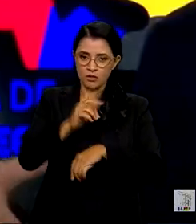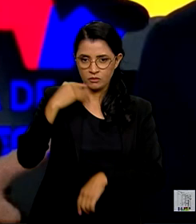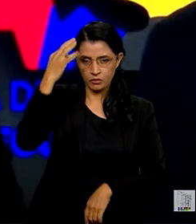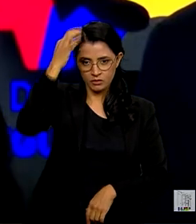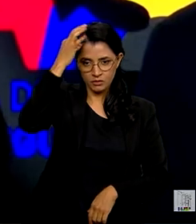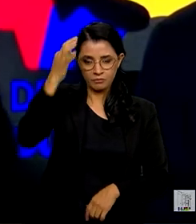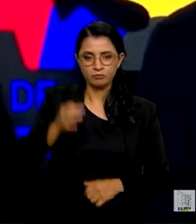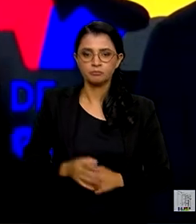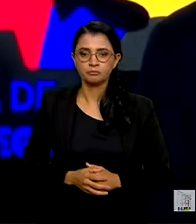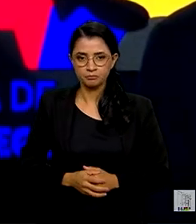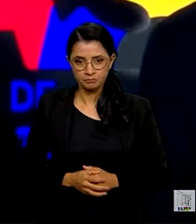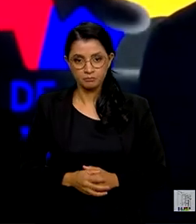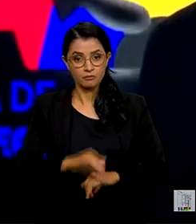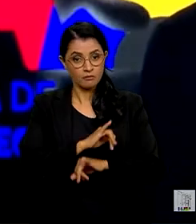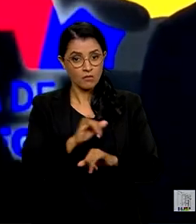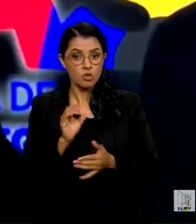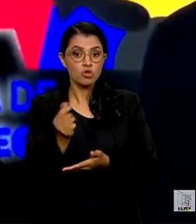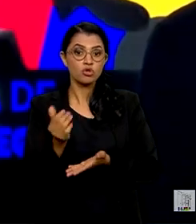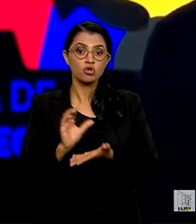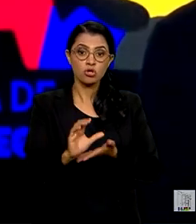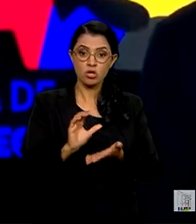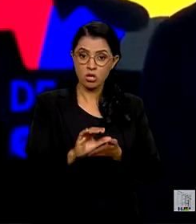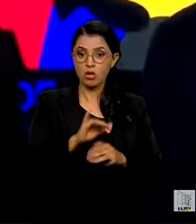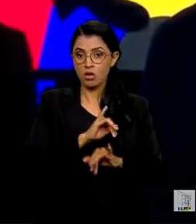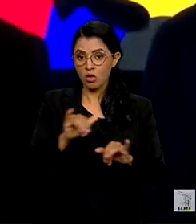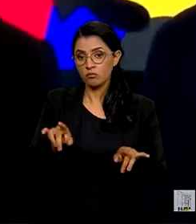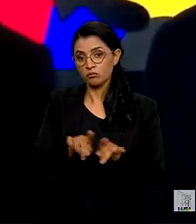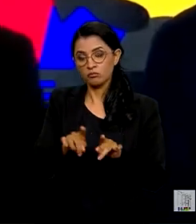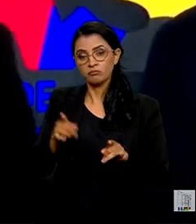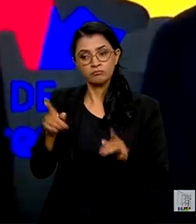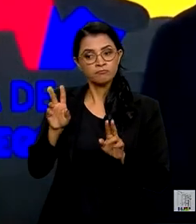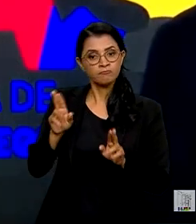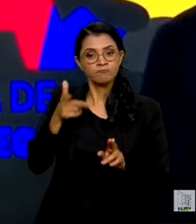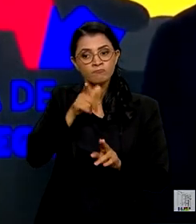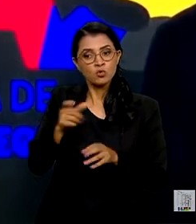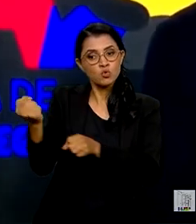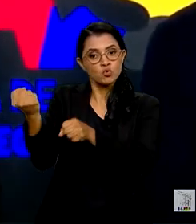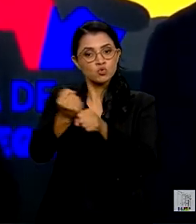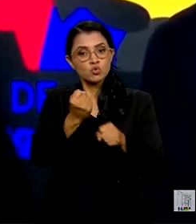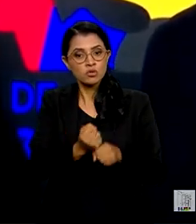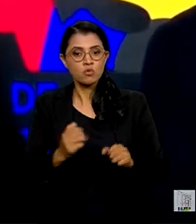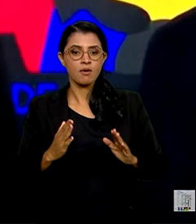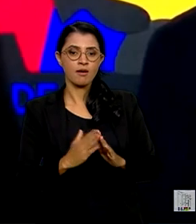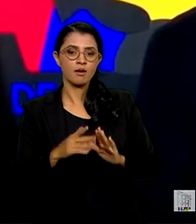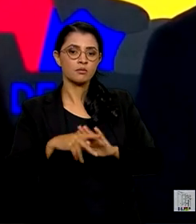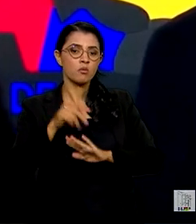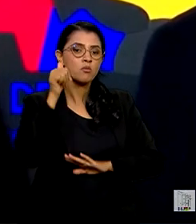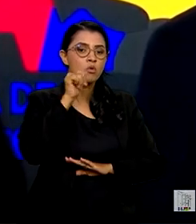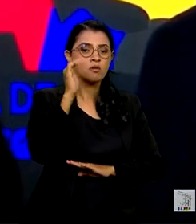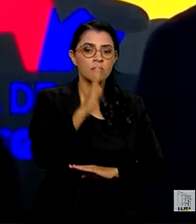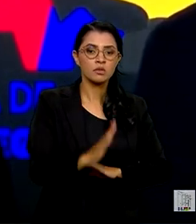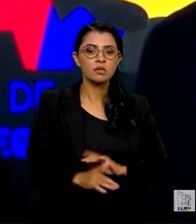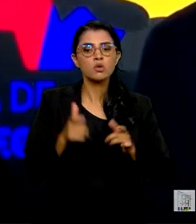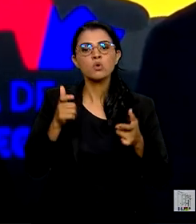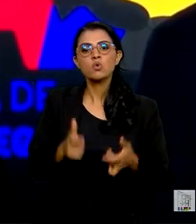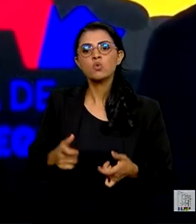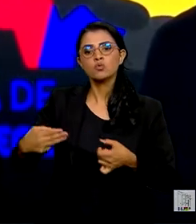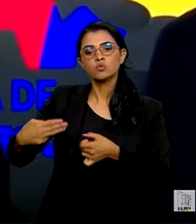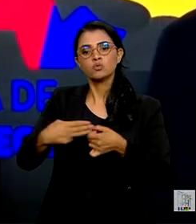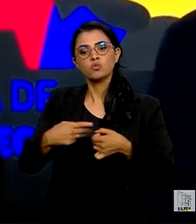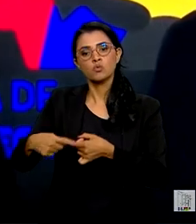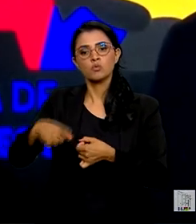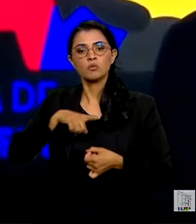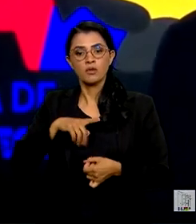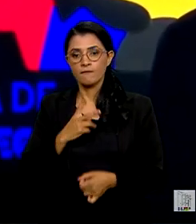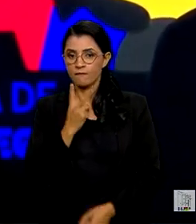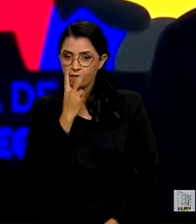Os recursos anunciados também prevêem a construção de uma Casa da Mulher Brasileira na região metropolitana